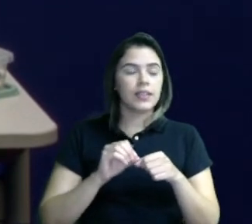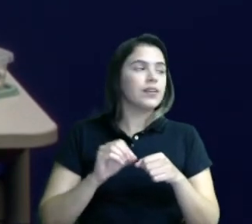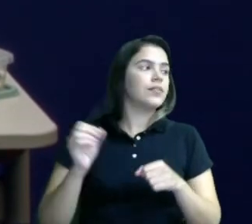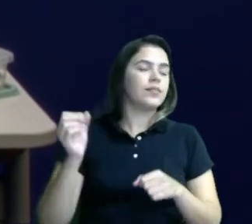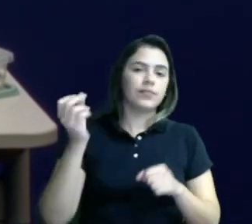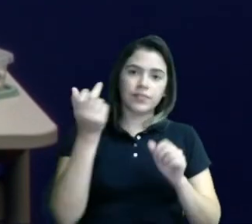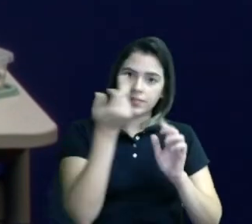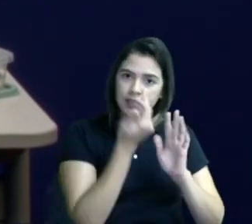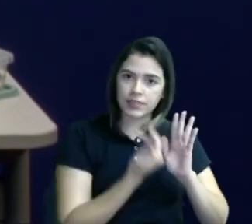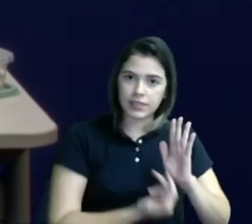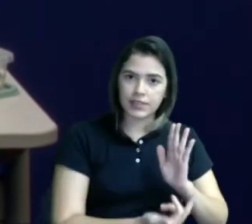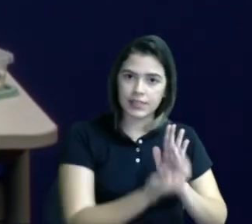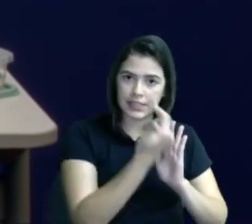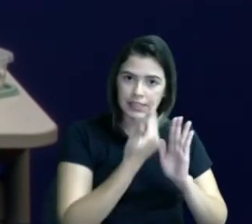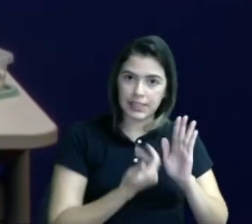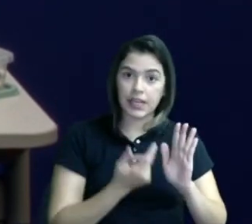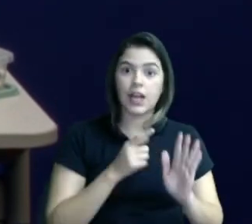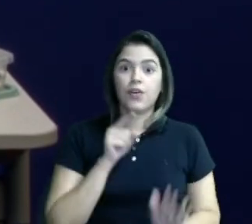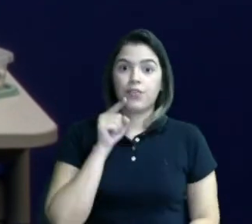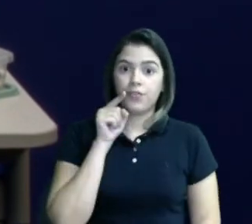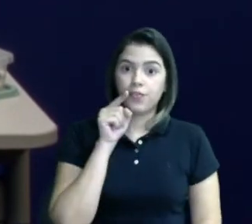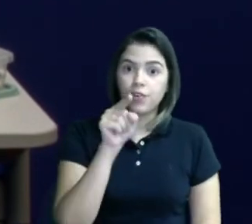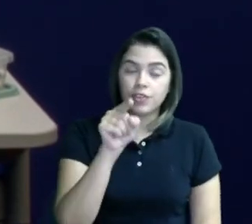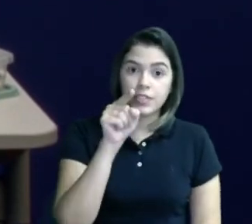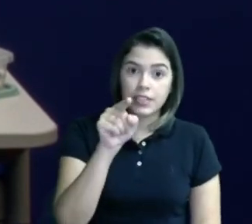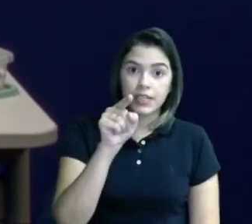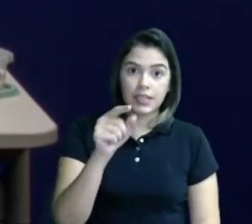desenhar, né? Vocês vão desenhar você,